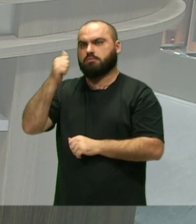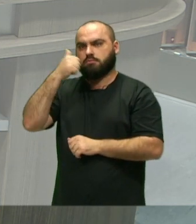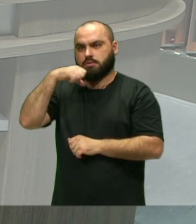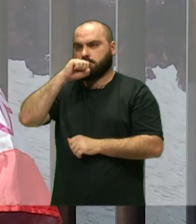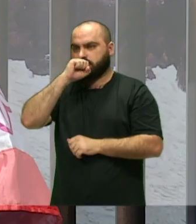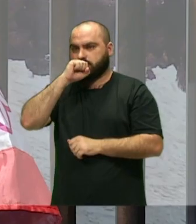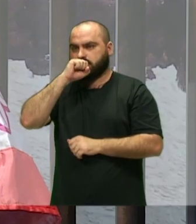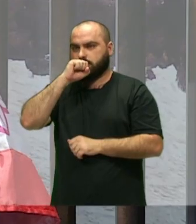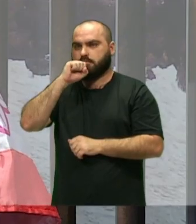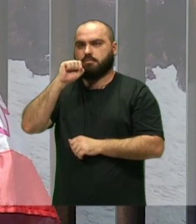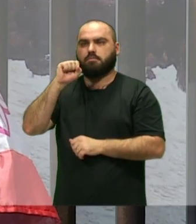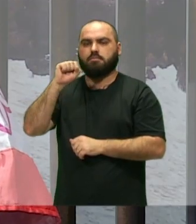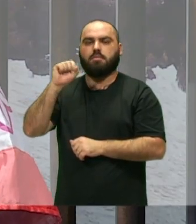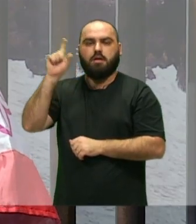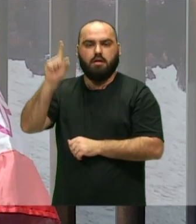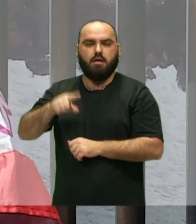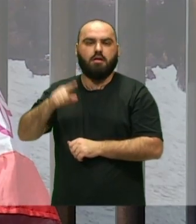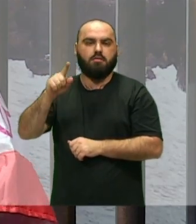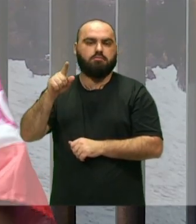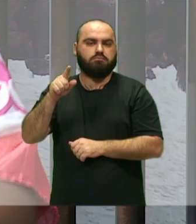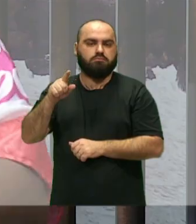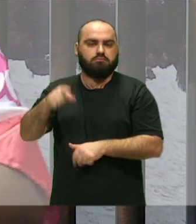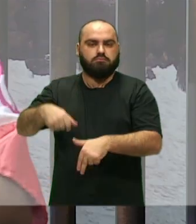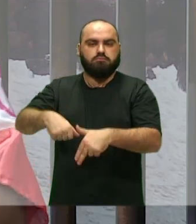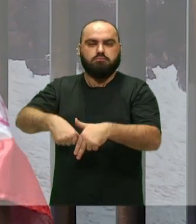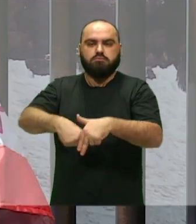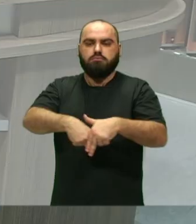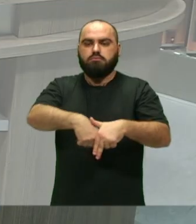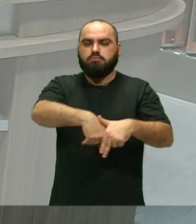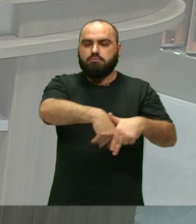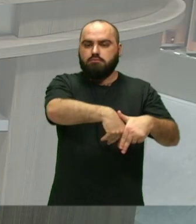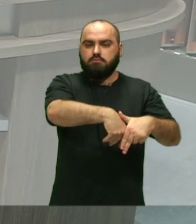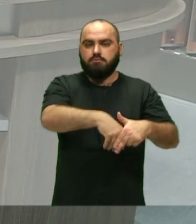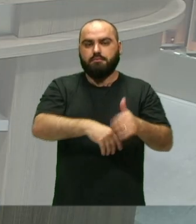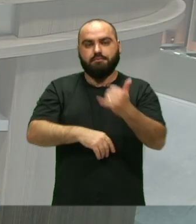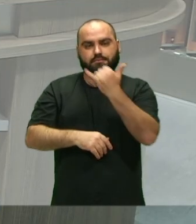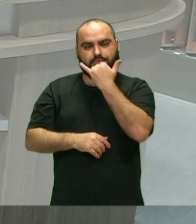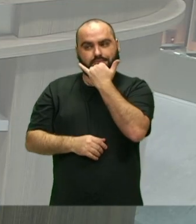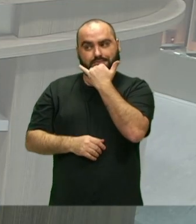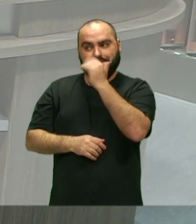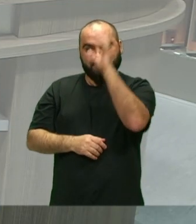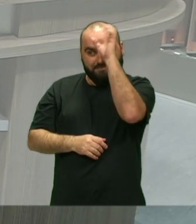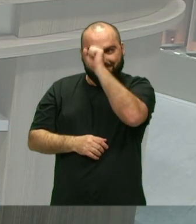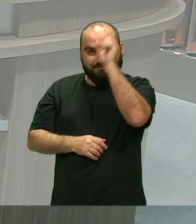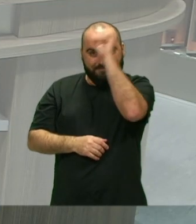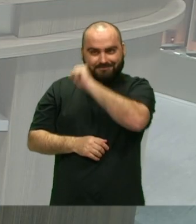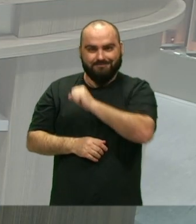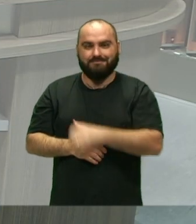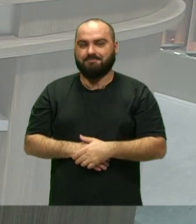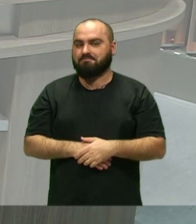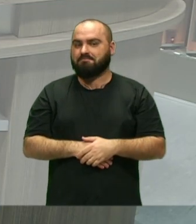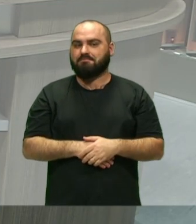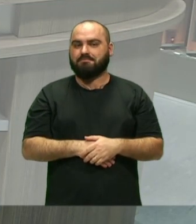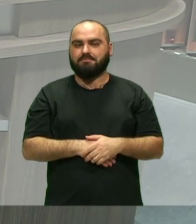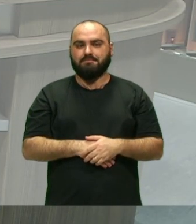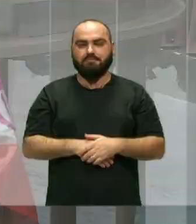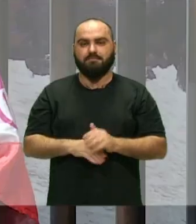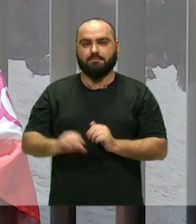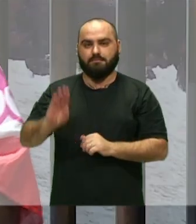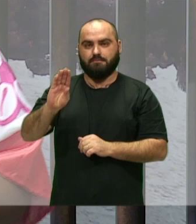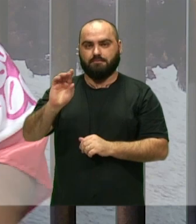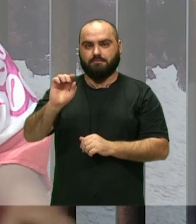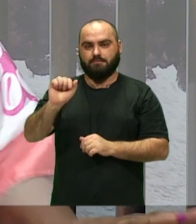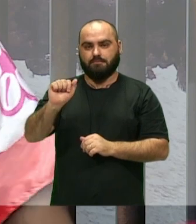branco Minha avó Dama de passo Então o Maracatu Ele é composto Desculpa Eu estou aprendendo Baiana Baiana